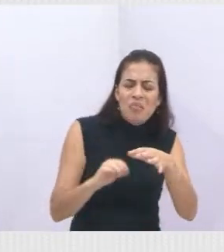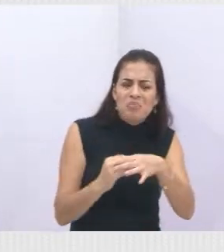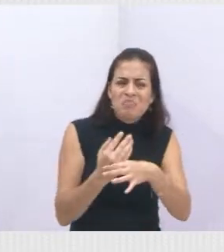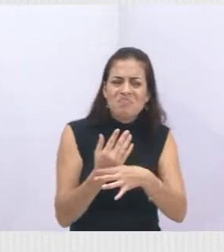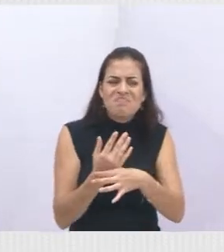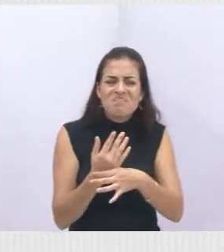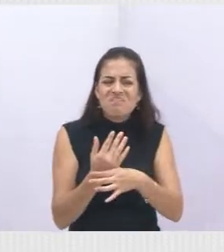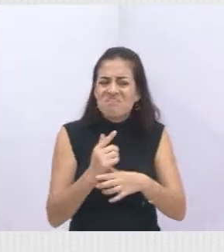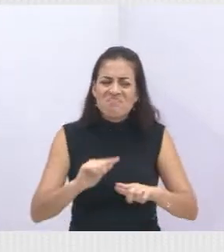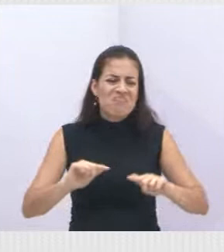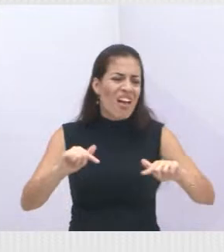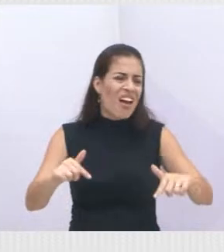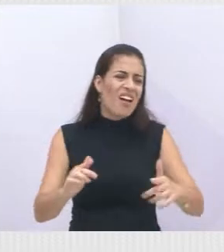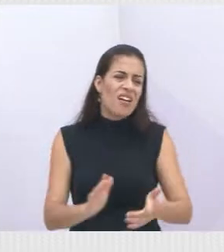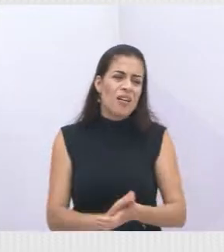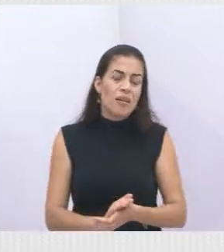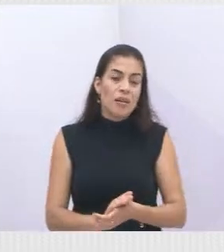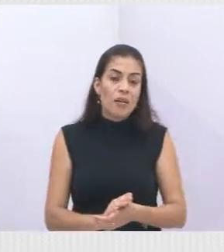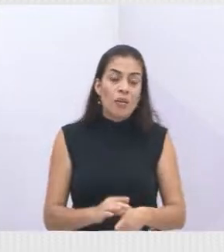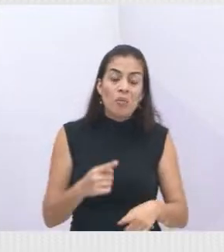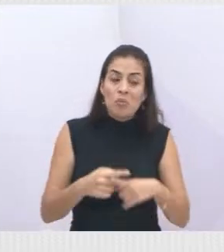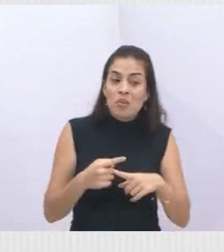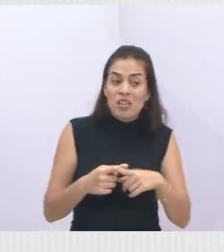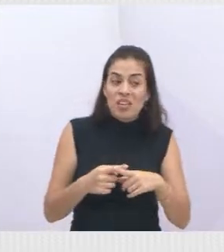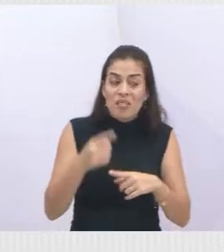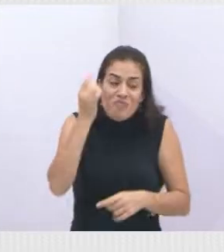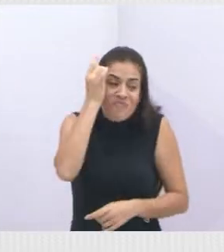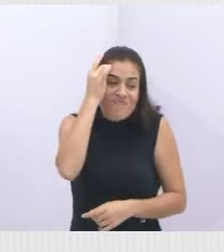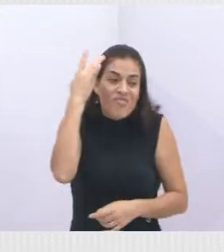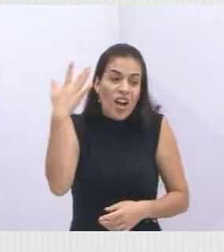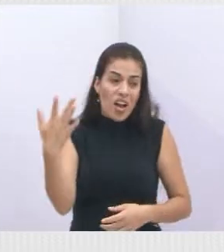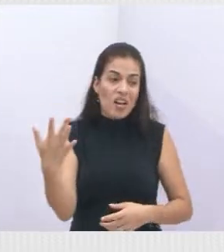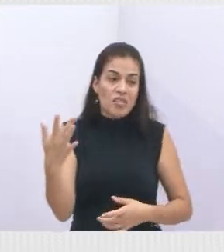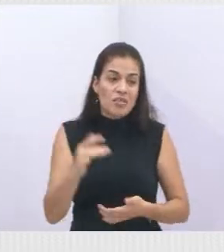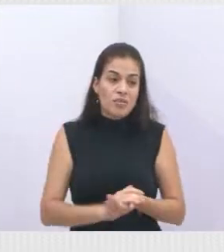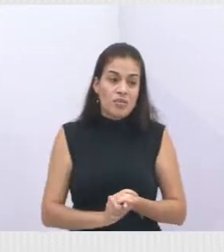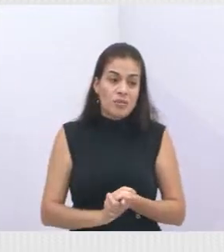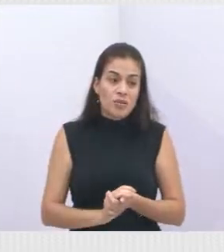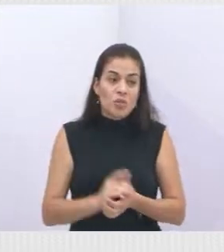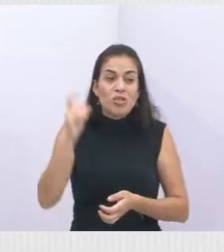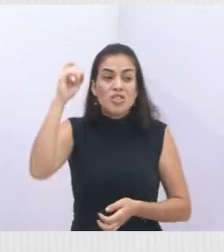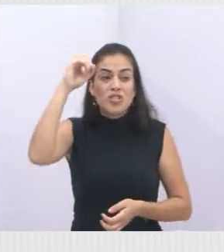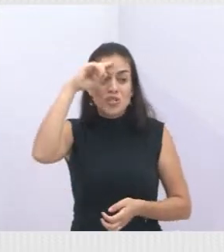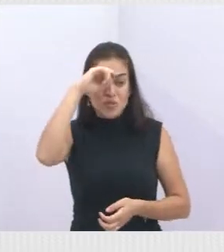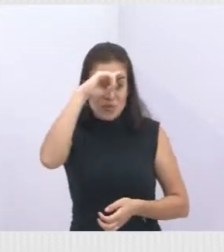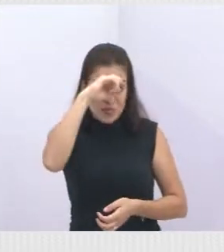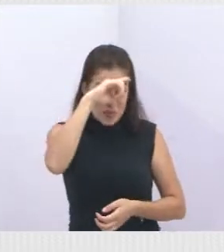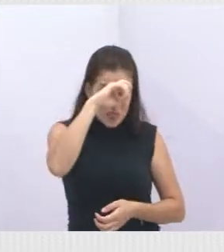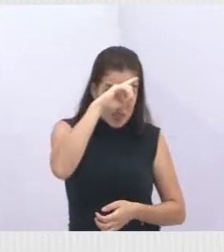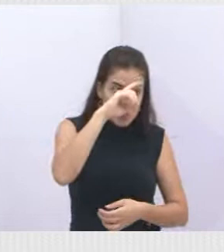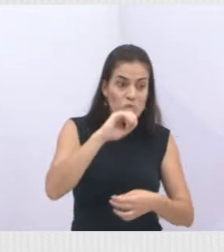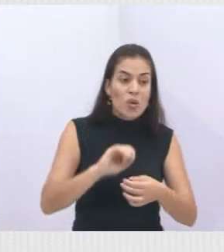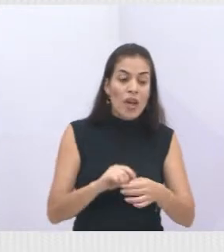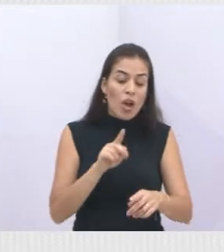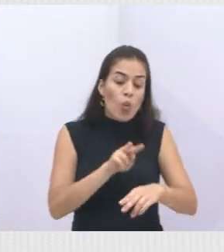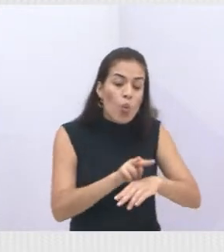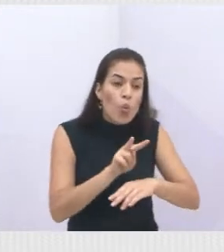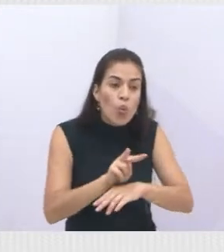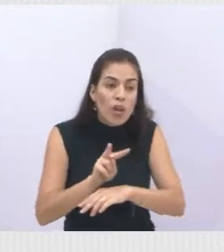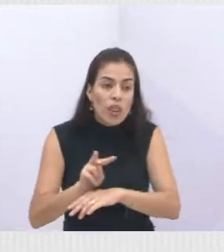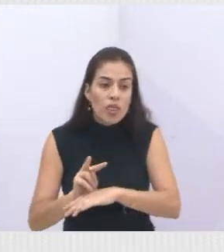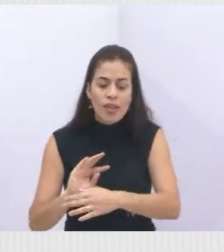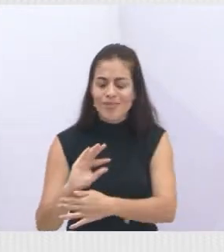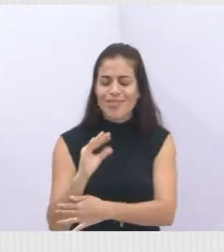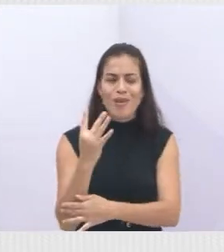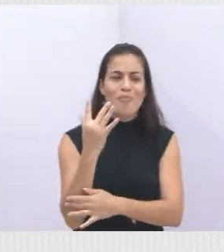plantar muda não é difícil, é fácil. O difícil é fazer a muda crescer, é você fazer com que ela